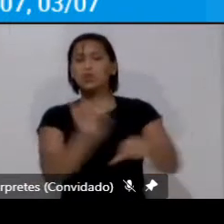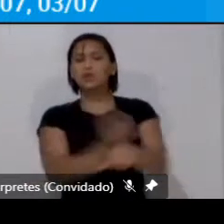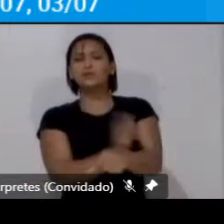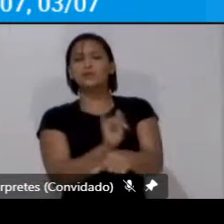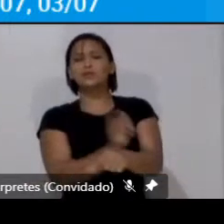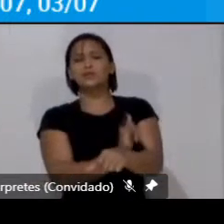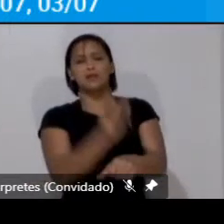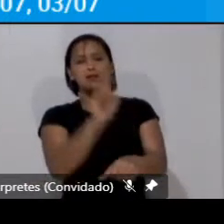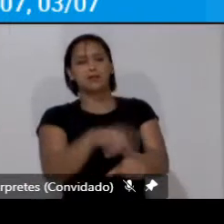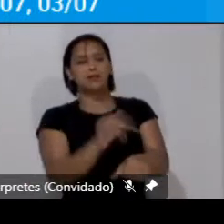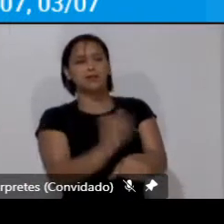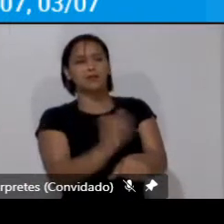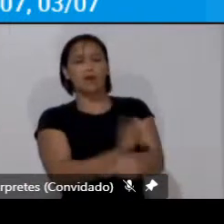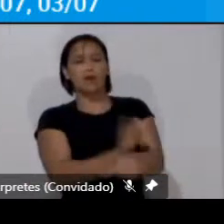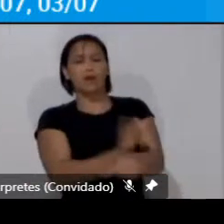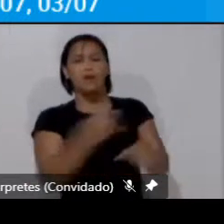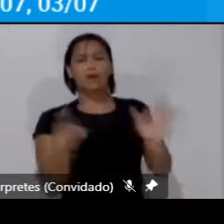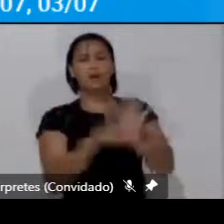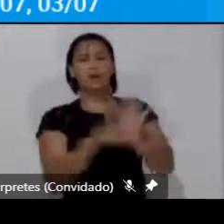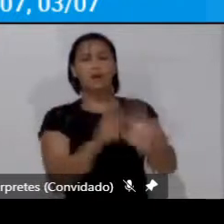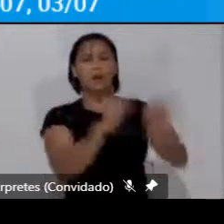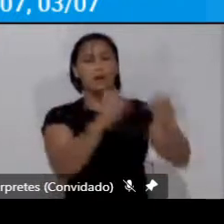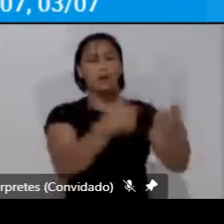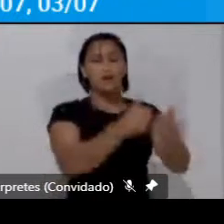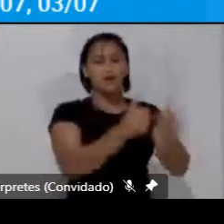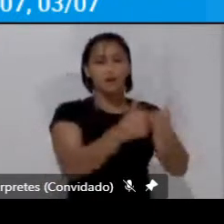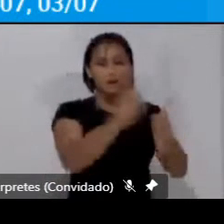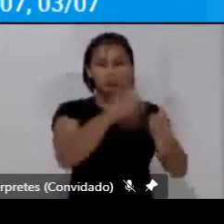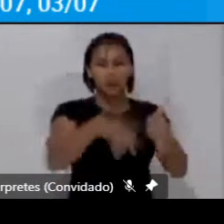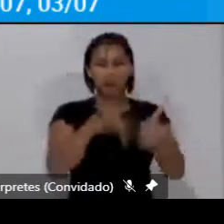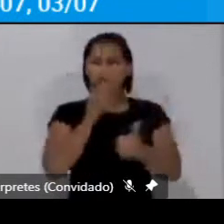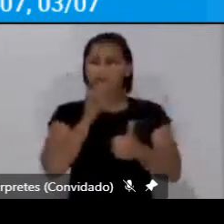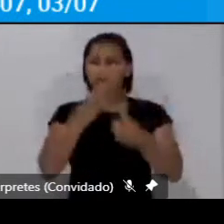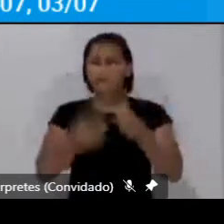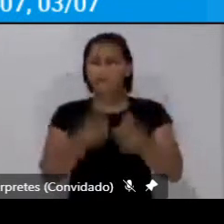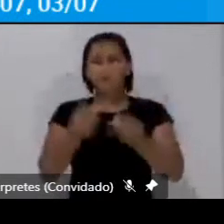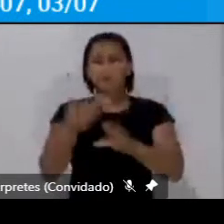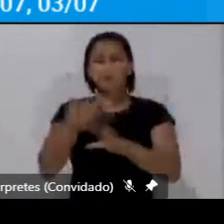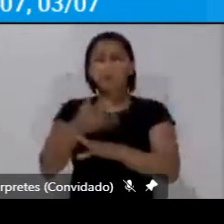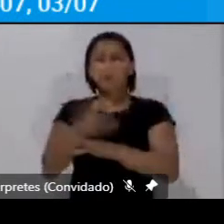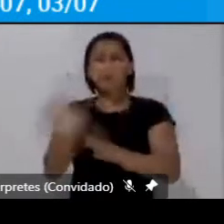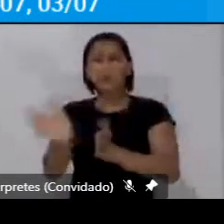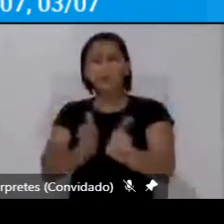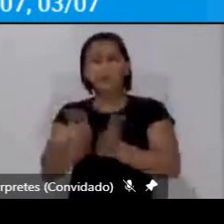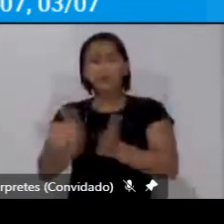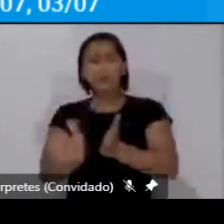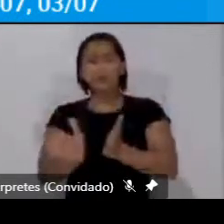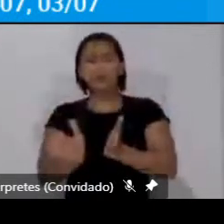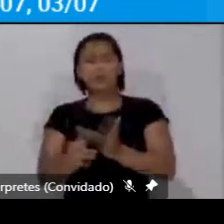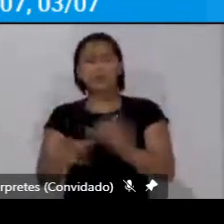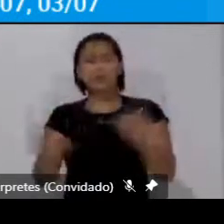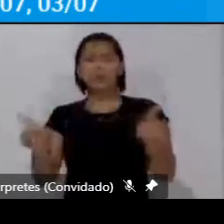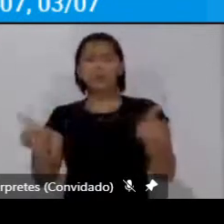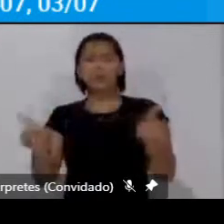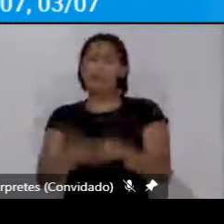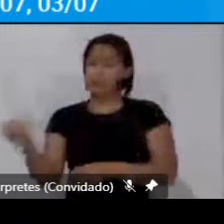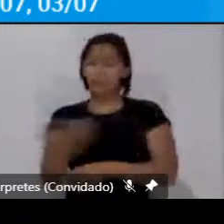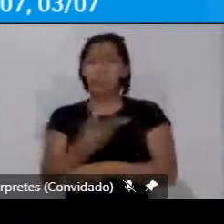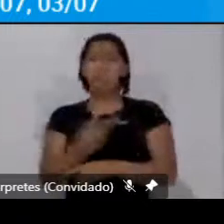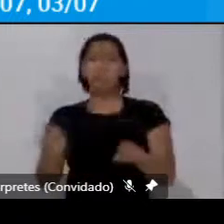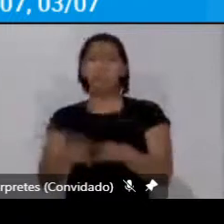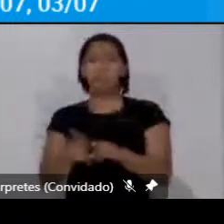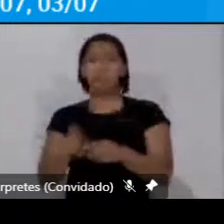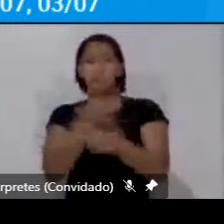os próprios sistemas de transporte ou as formas de acesso vão ser novas ou com novos